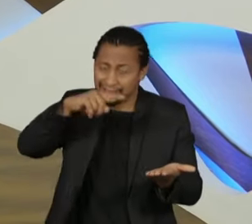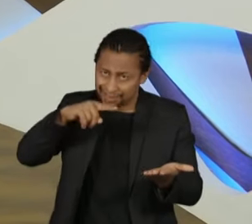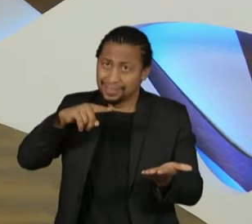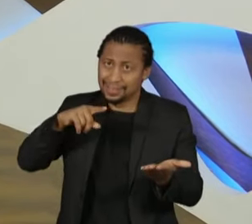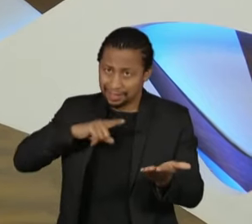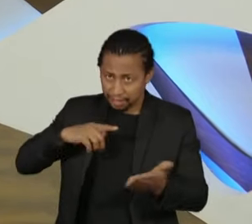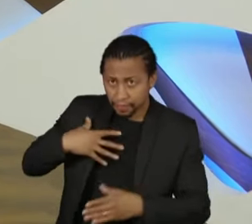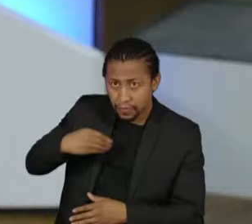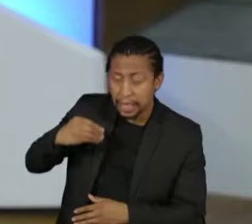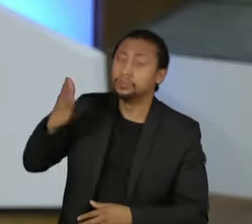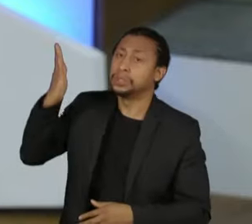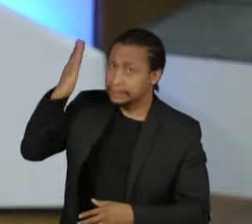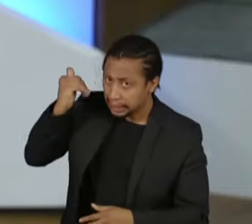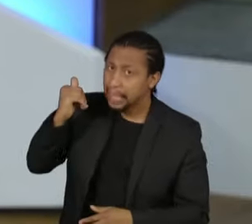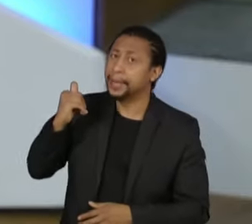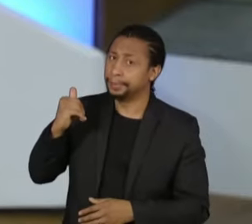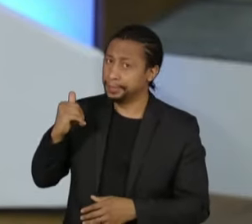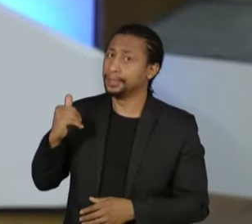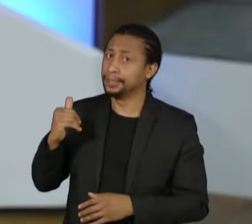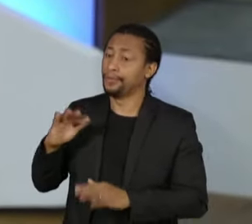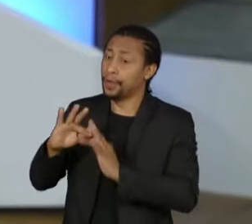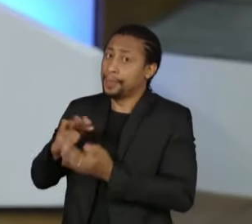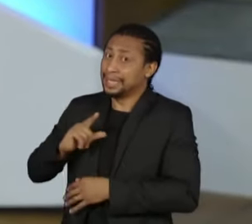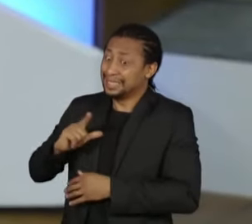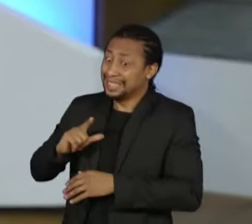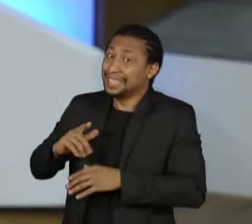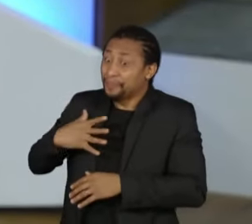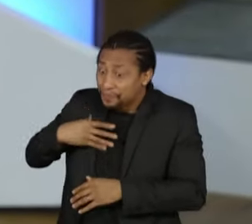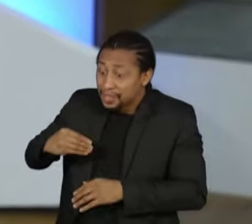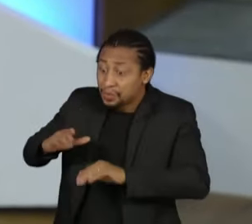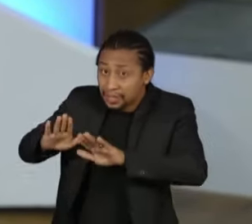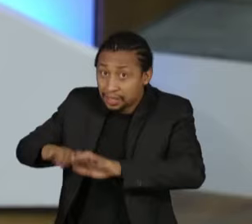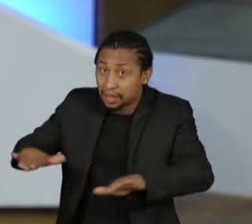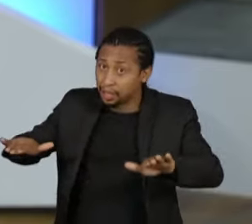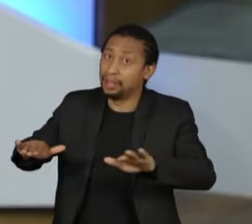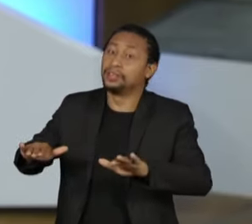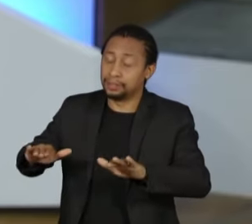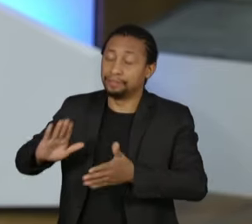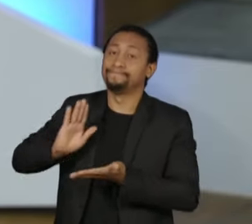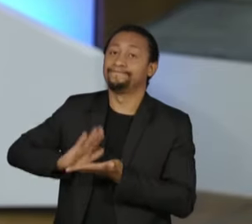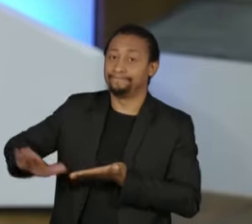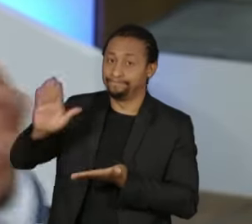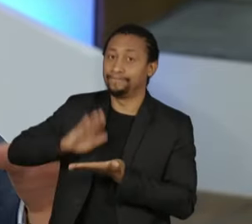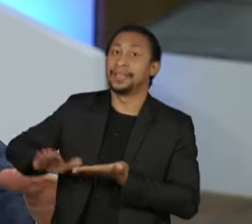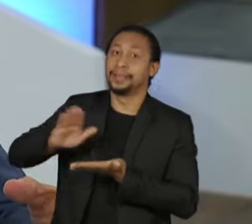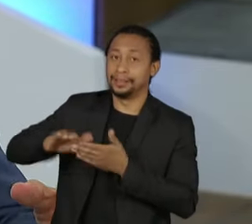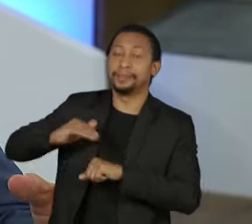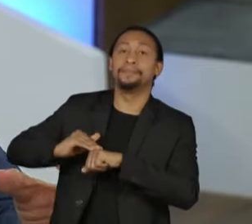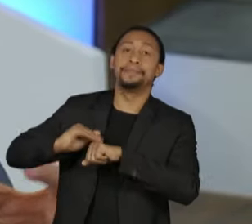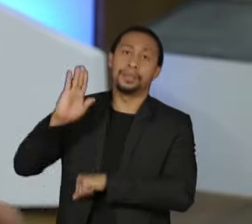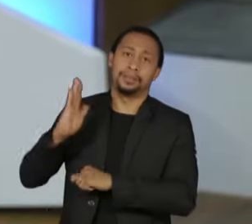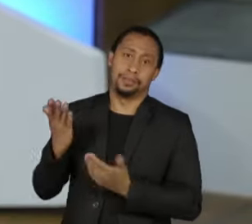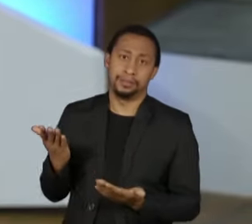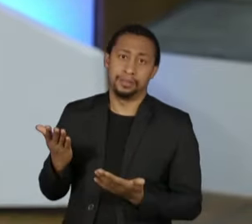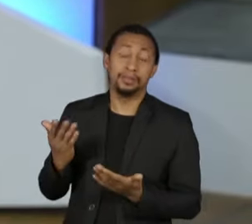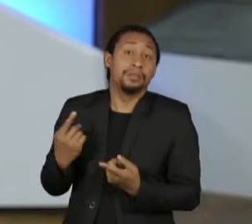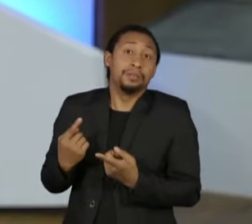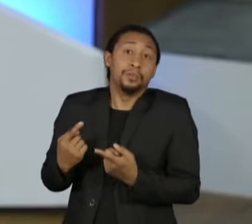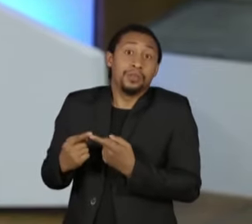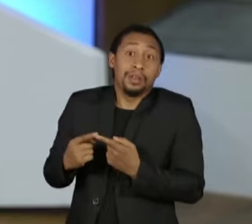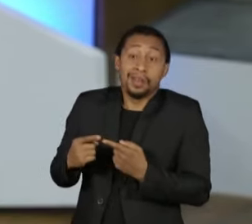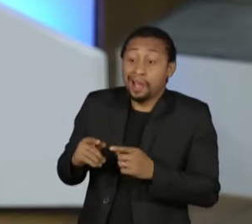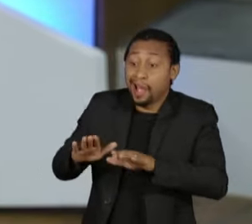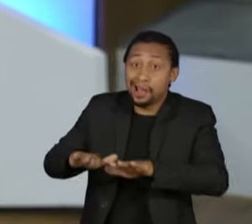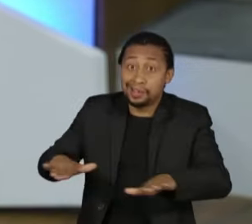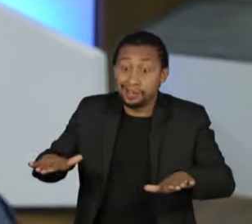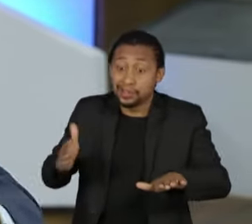memória o que eu estou falando. A família que tem criança é a que sofre mais, porque ali ou alimenta os adultos ou